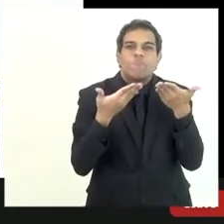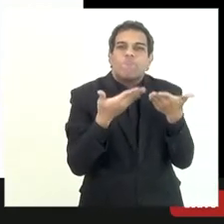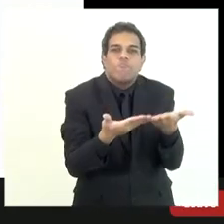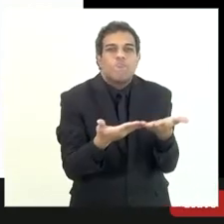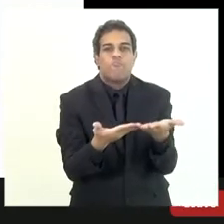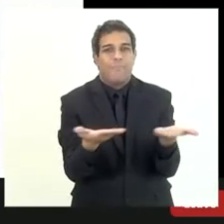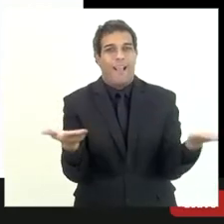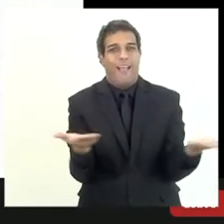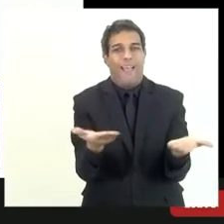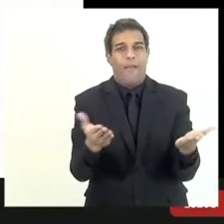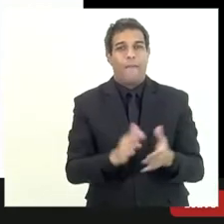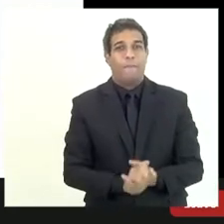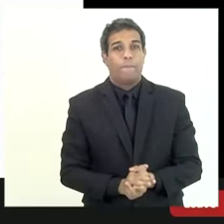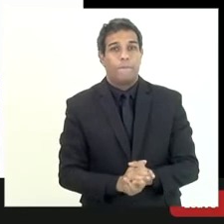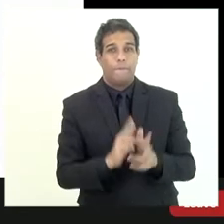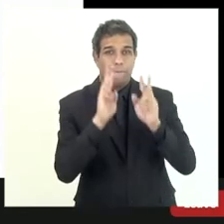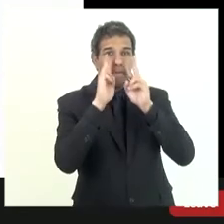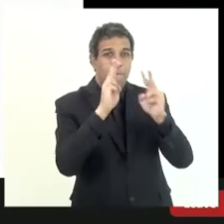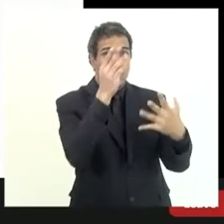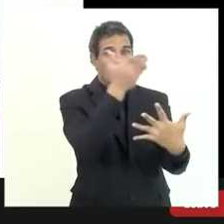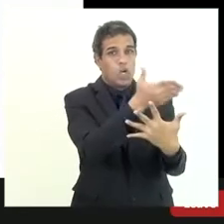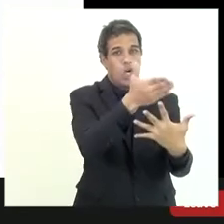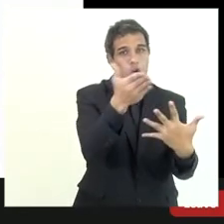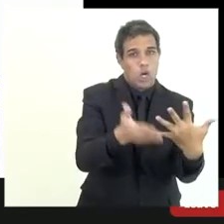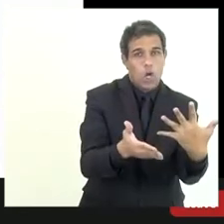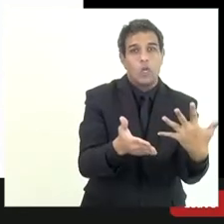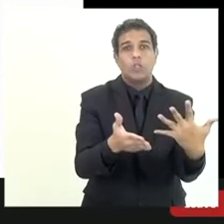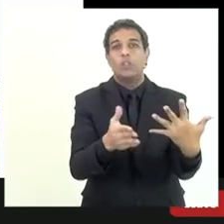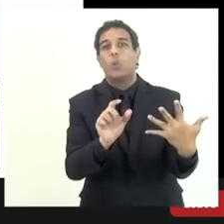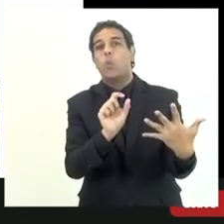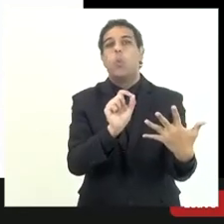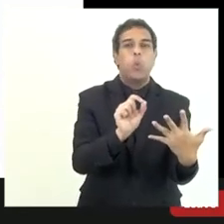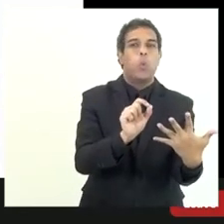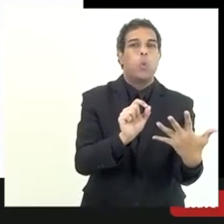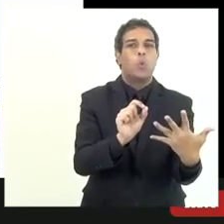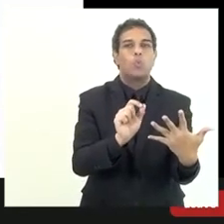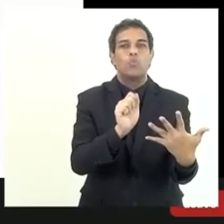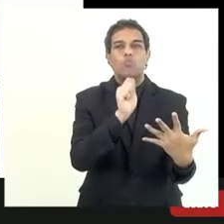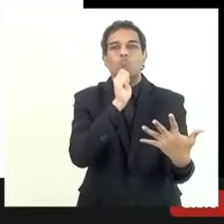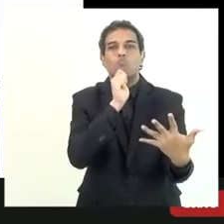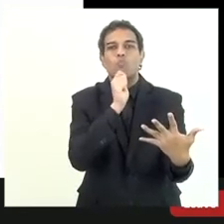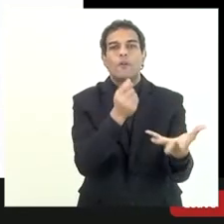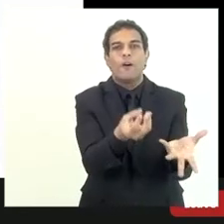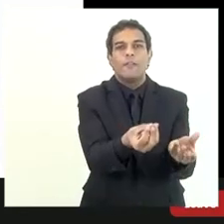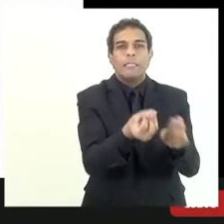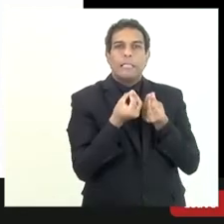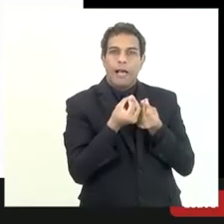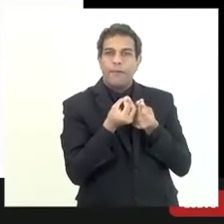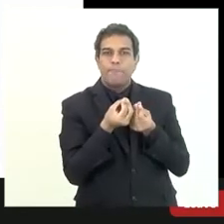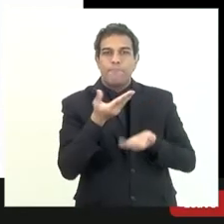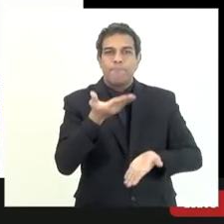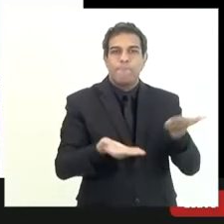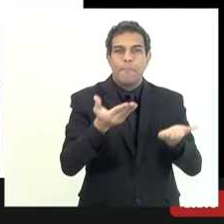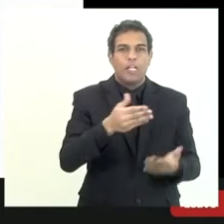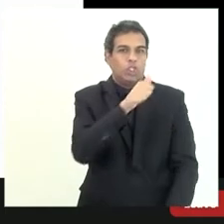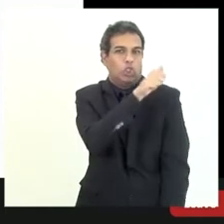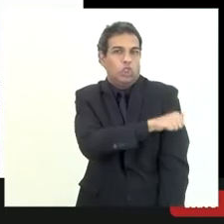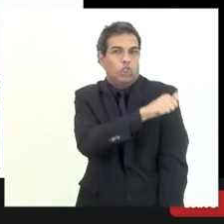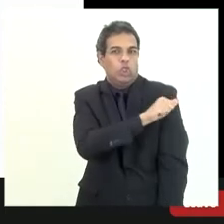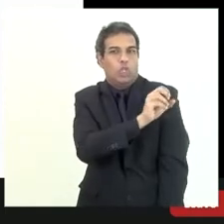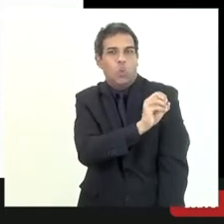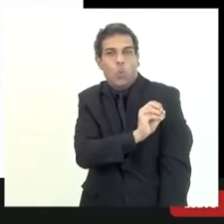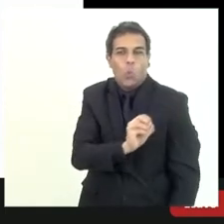a partir do momento em que eu considero que ele é um ativo contingente ele não vai para o meu balanço mas isso não significa